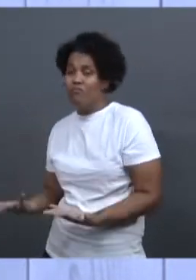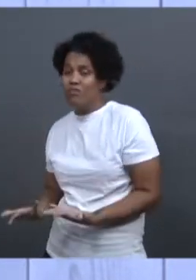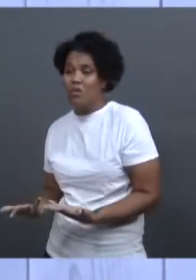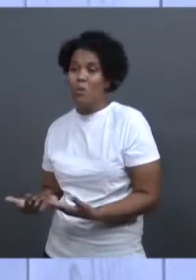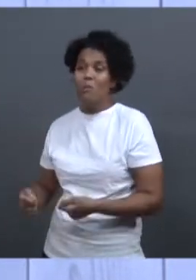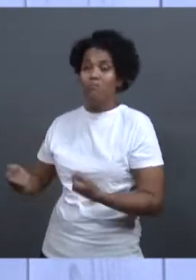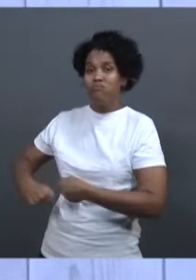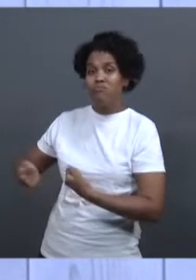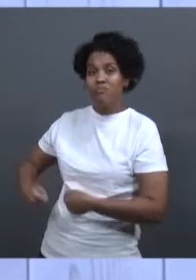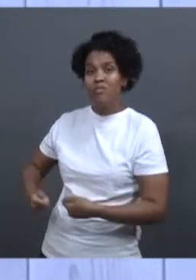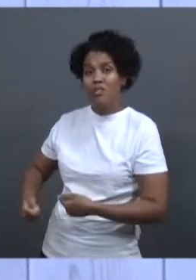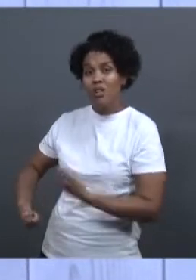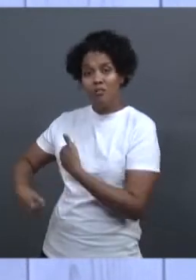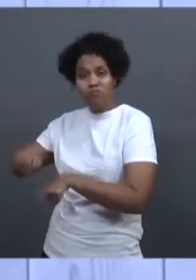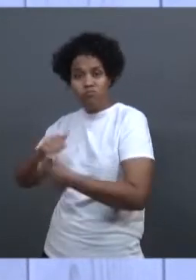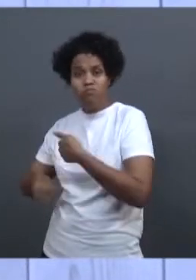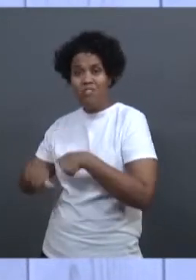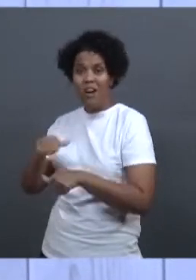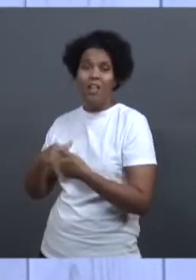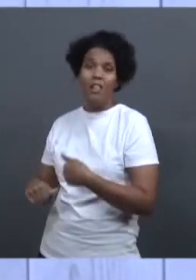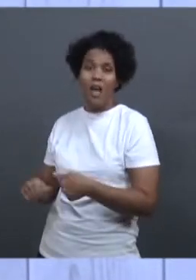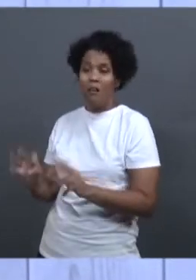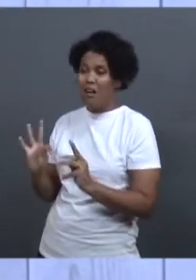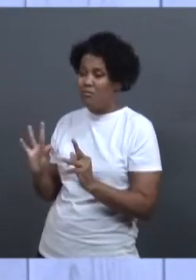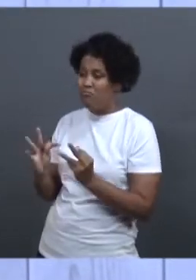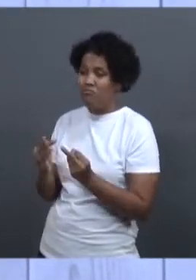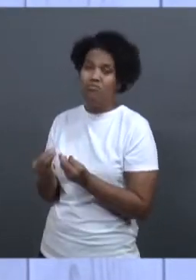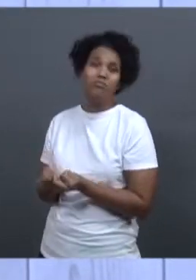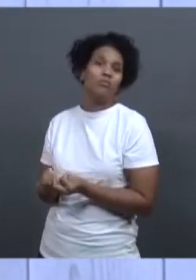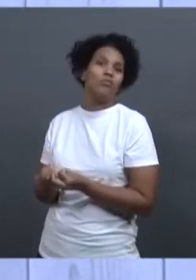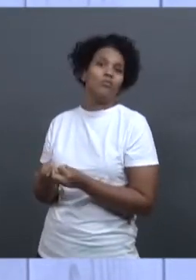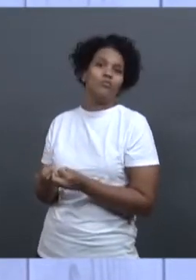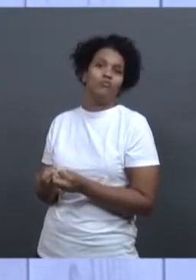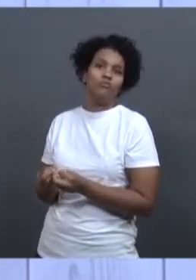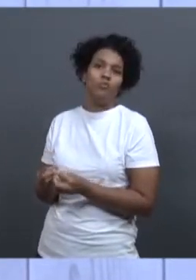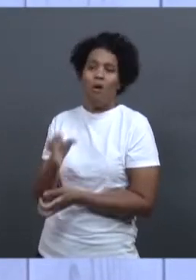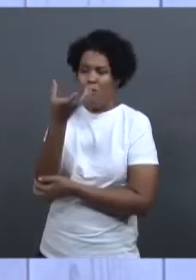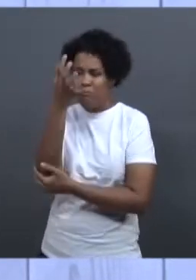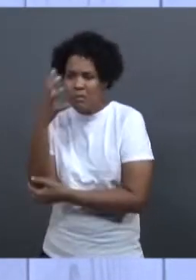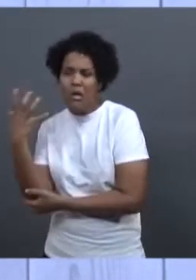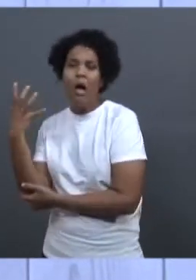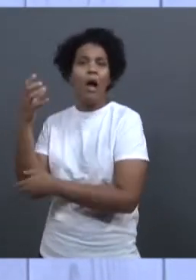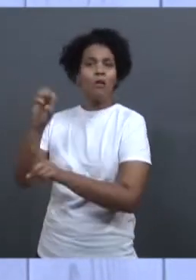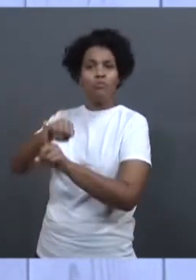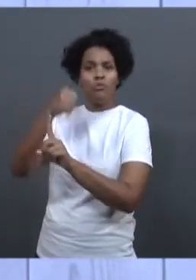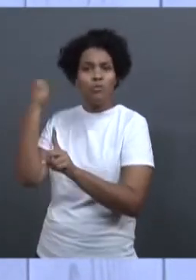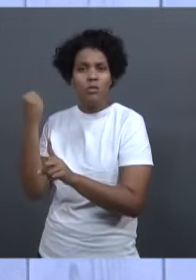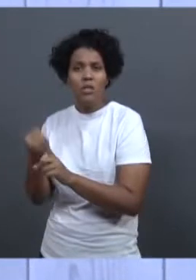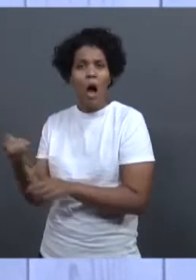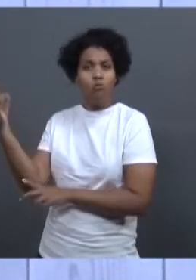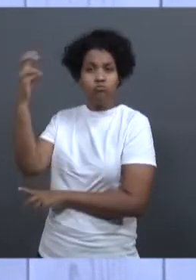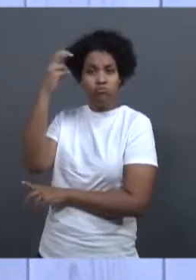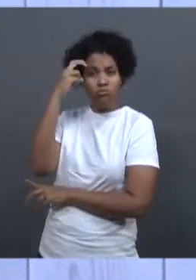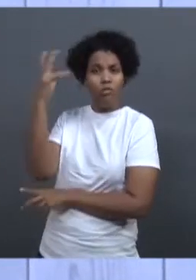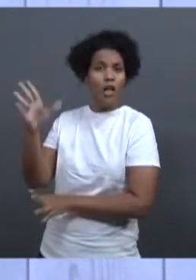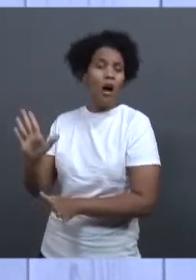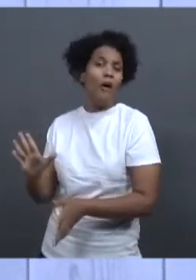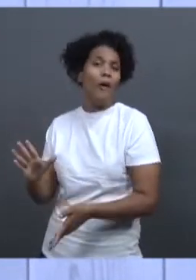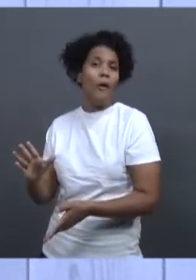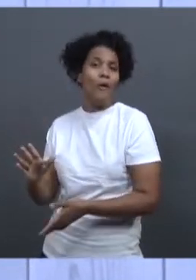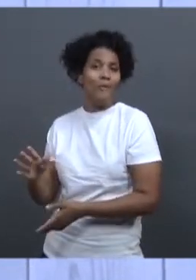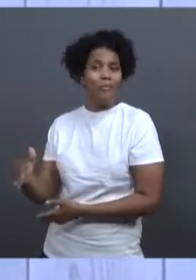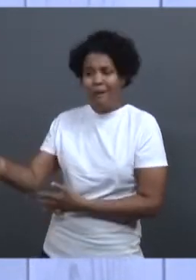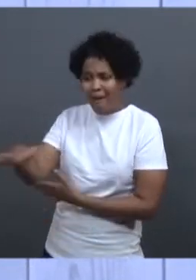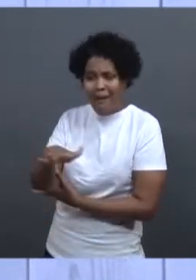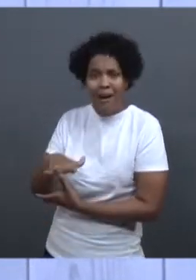bem tudo isso, né? Impactos ambientais, sociais, né? Culturais, aquilo ali era uma região,